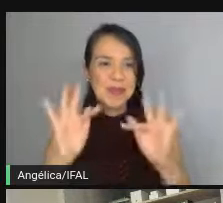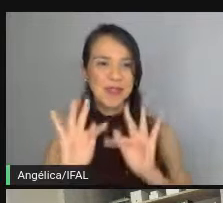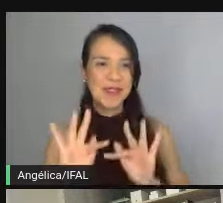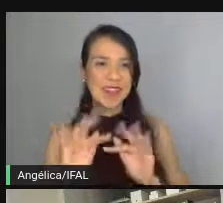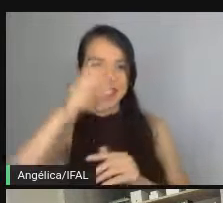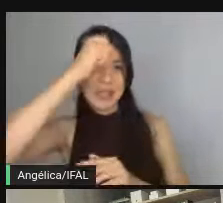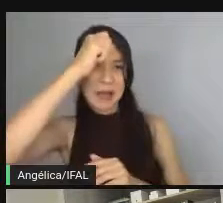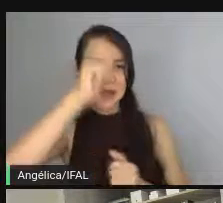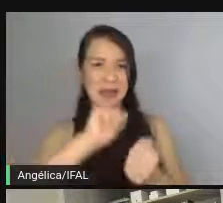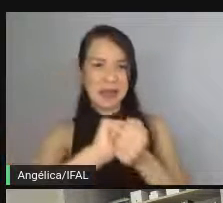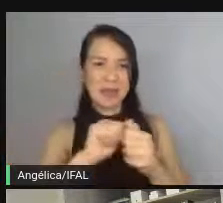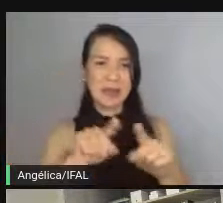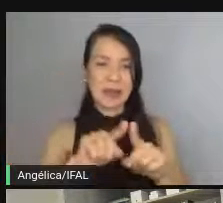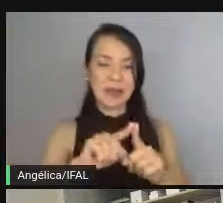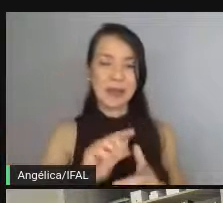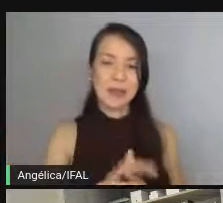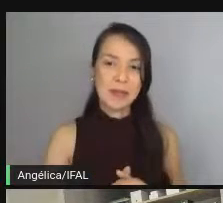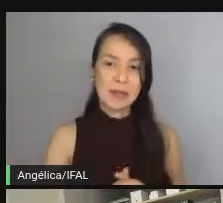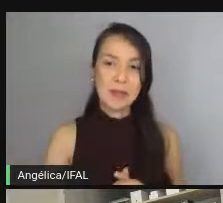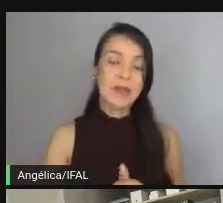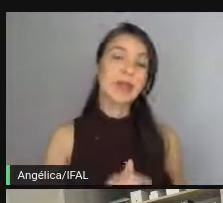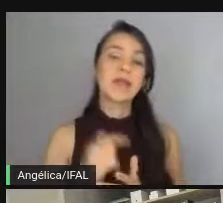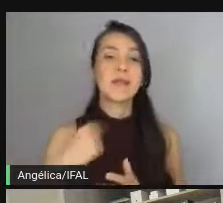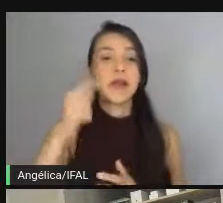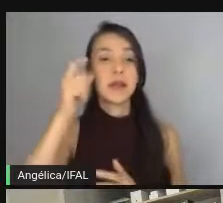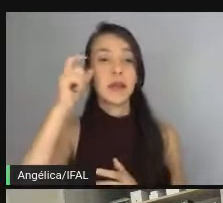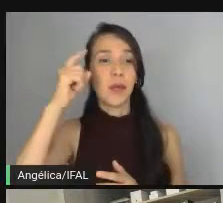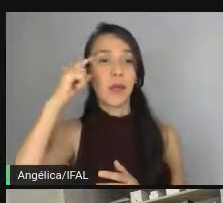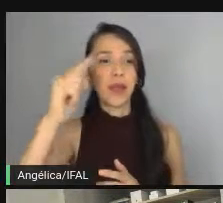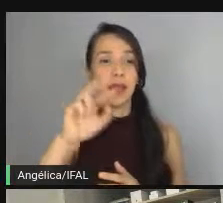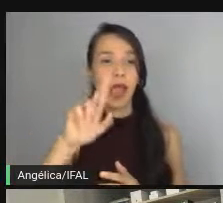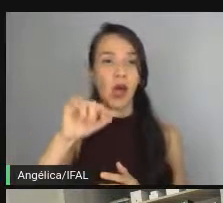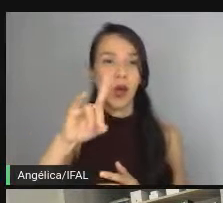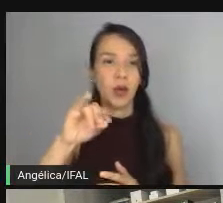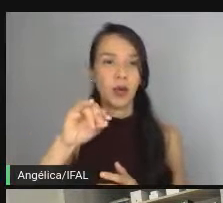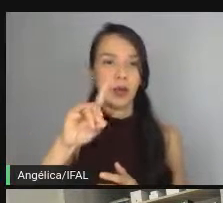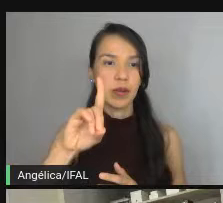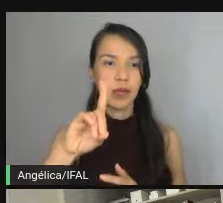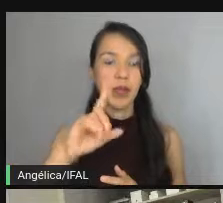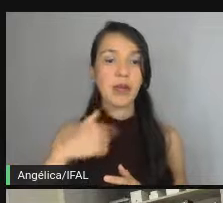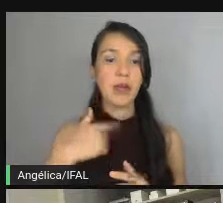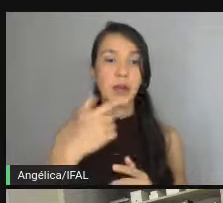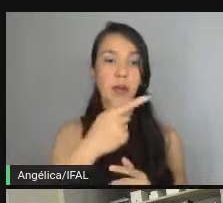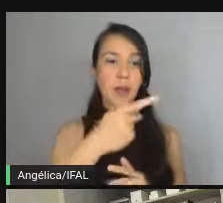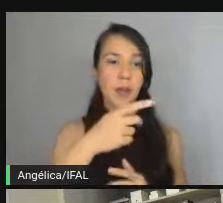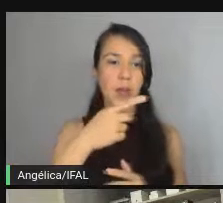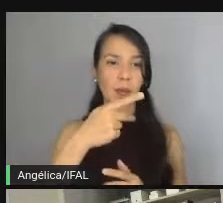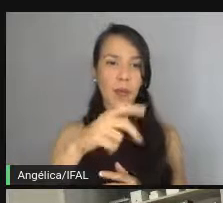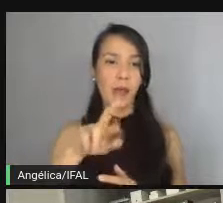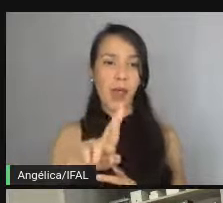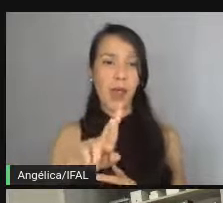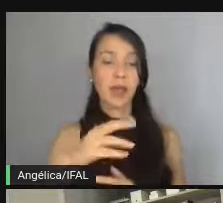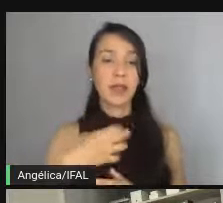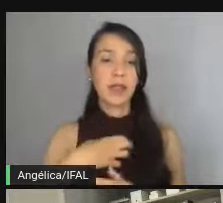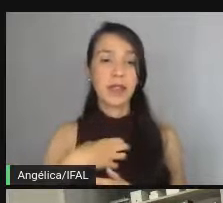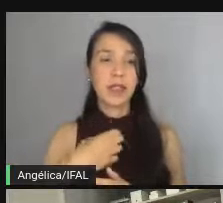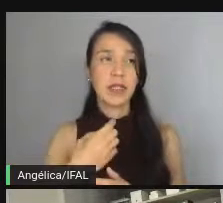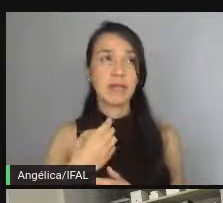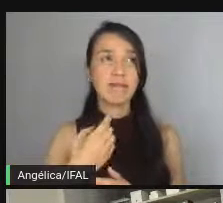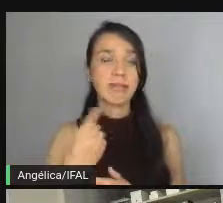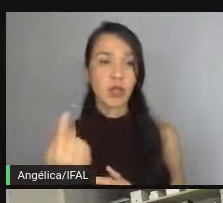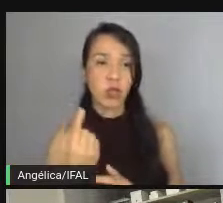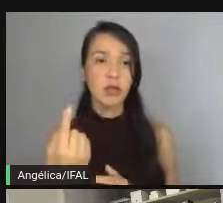aprender um pouco mais sobre isso. Mas uma ideia, Ronaldinho, pensa que o pull request em si ele tem que fazer sentido sozinho.